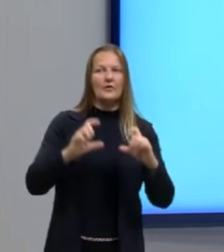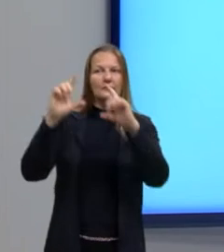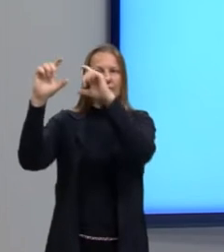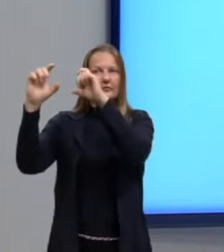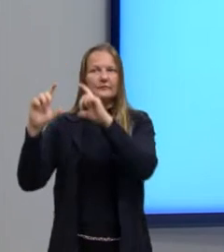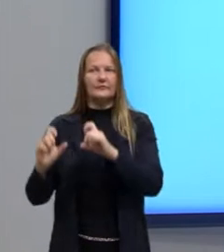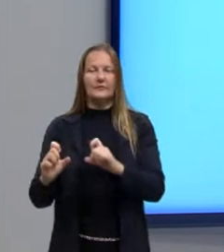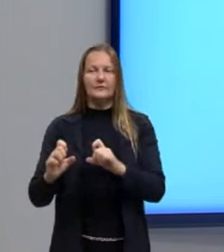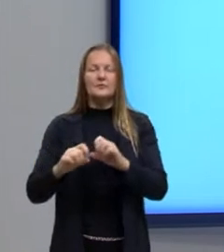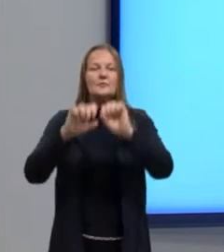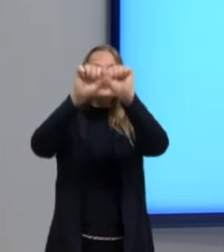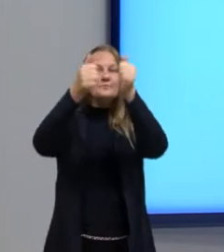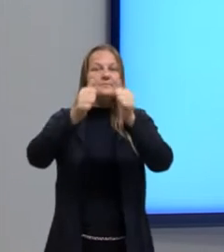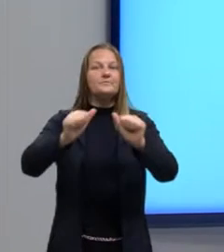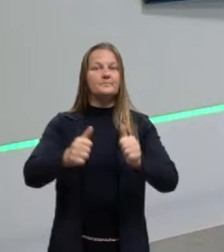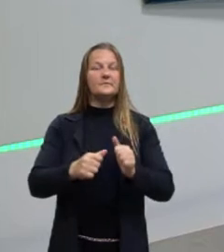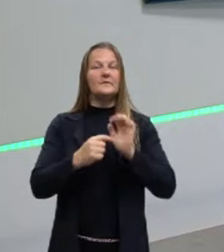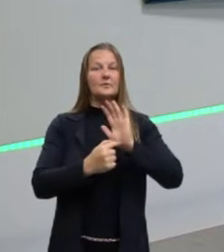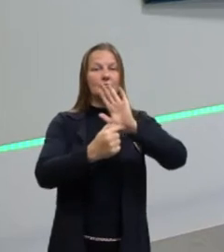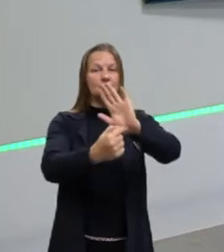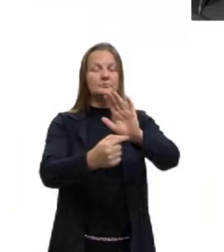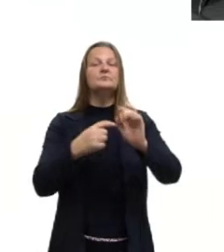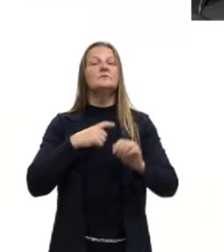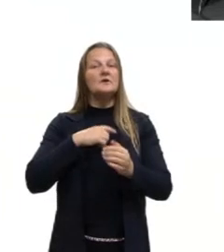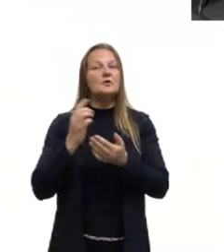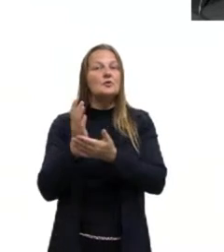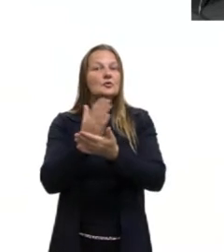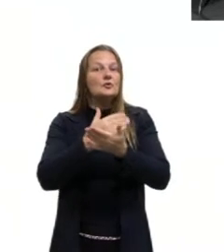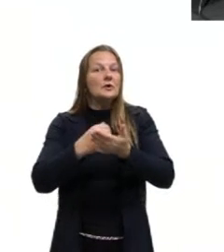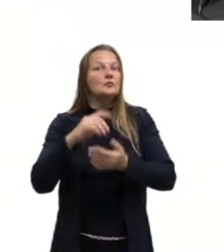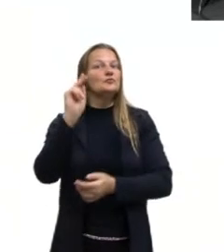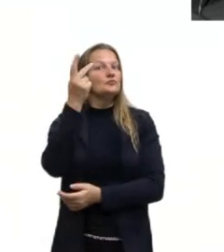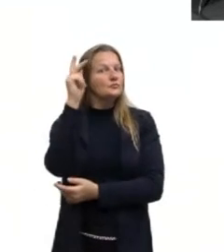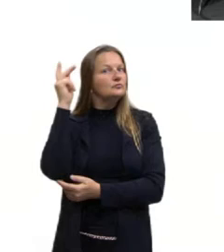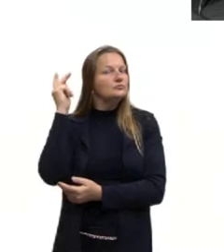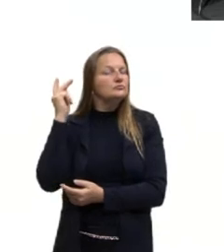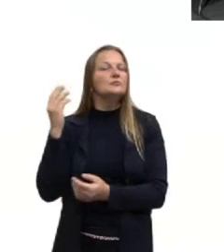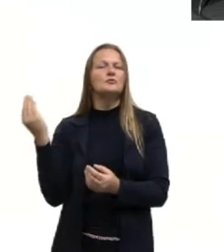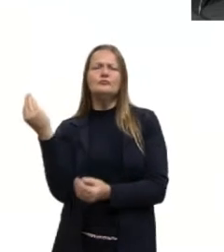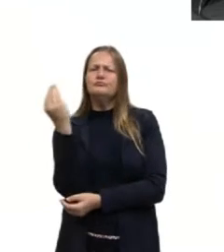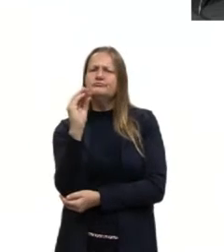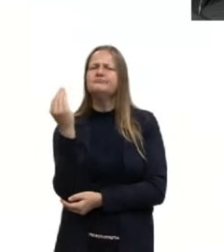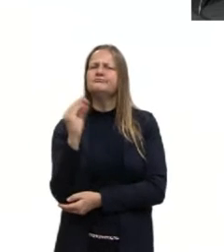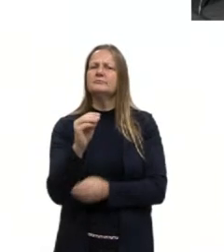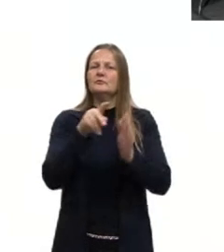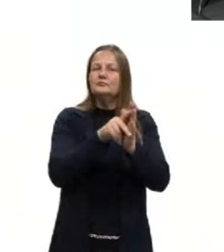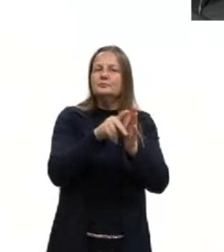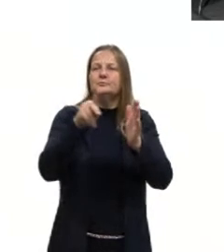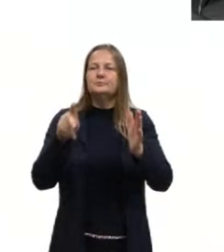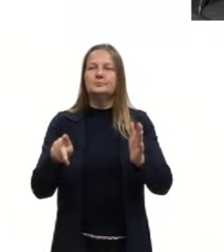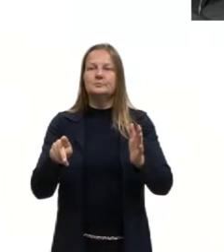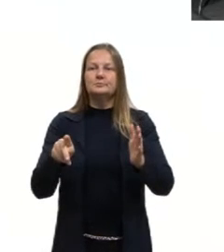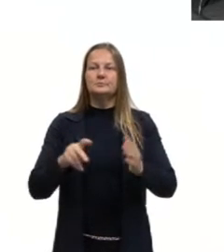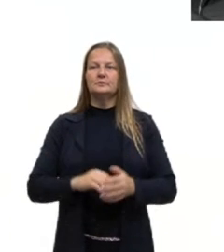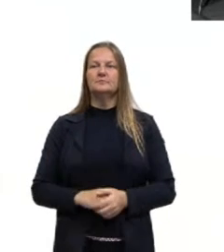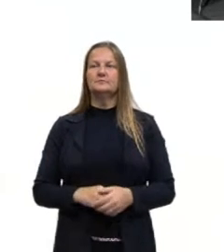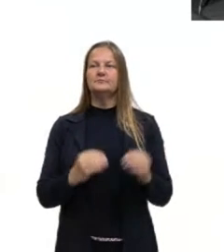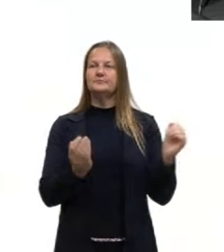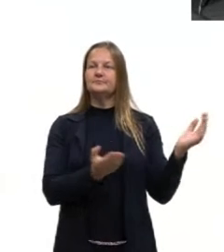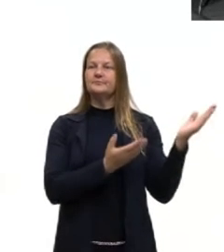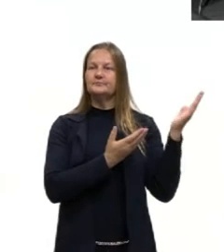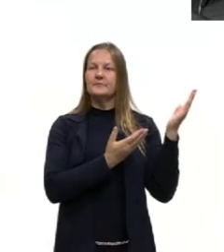imagens apresentam dados históricos deste período. Podemos